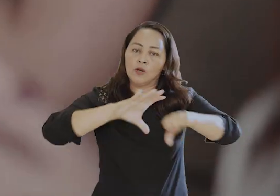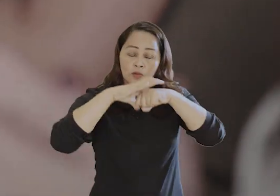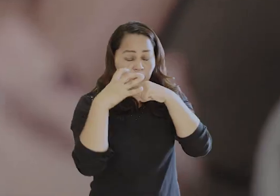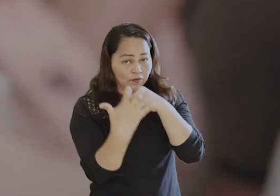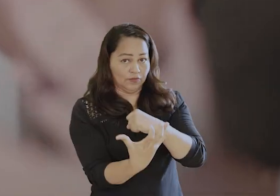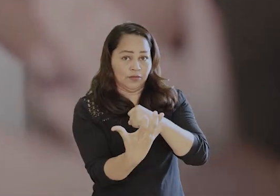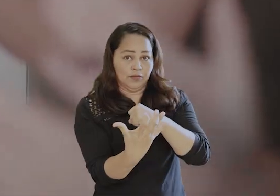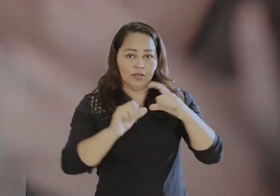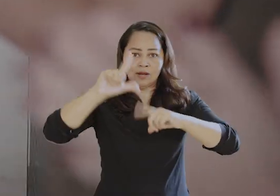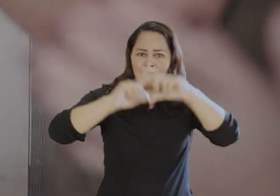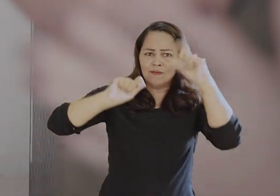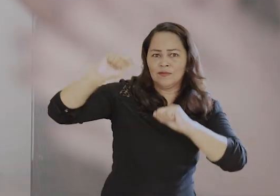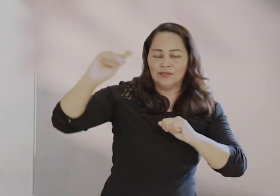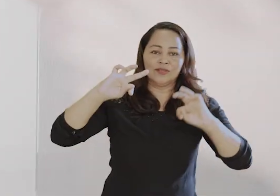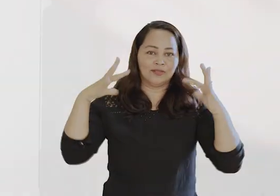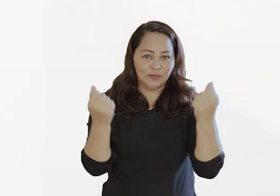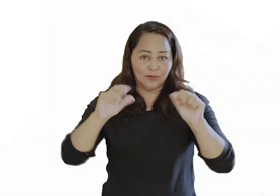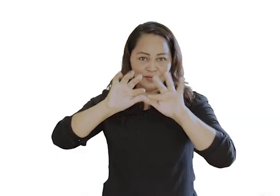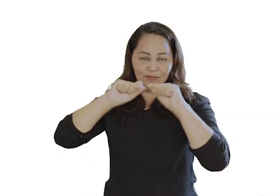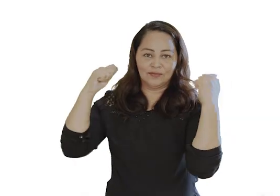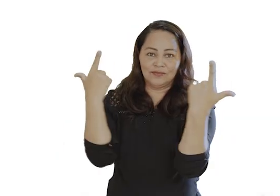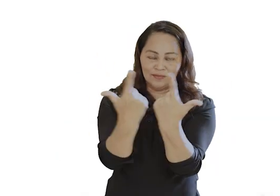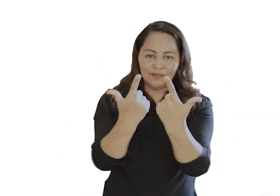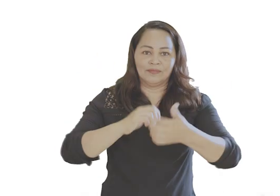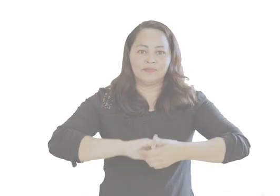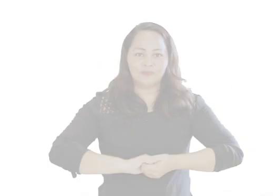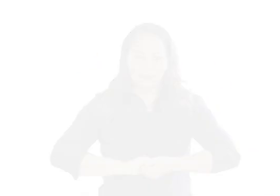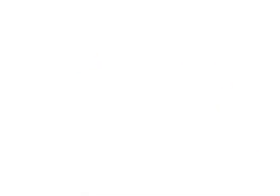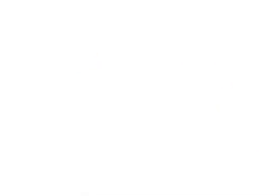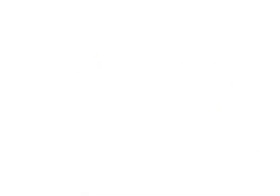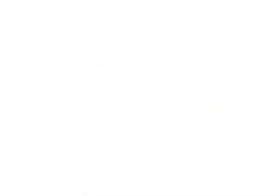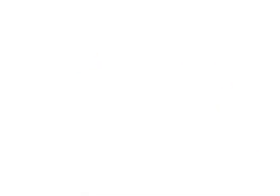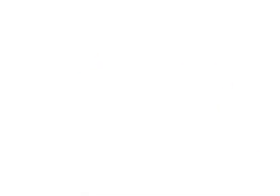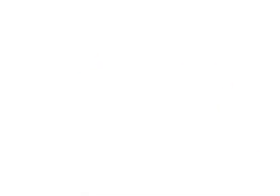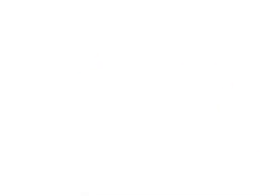para a contenção do coronavírus. Assembleia Legislativa do Estado do Acre. Legenda Zanotto